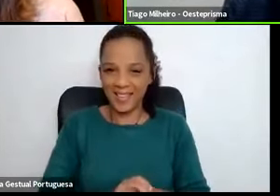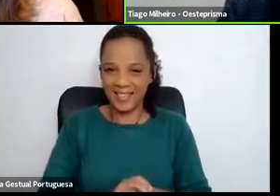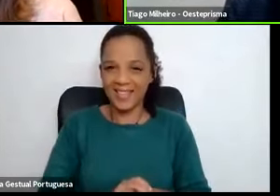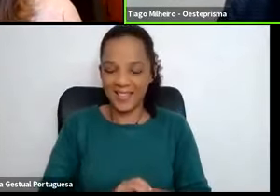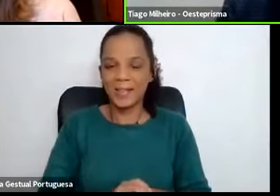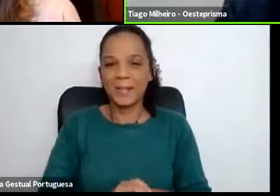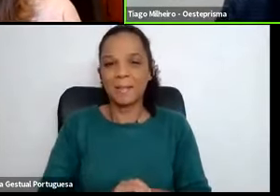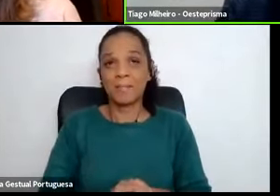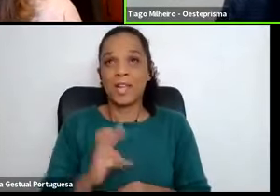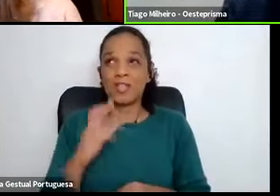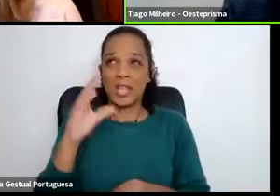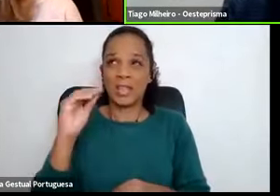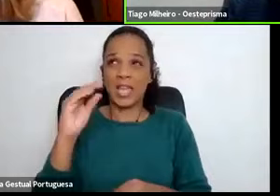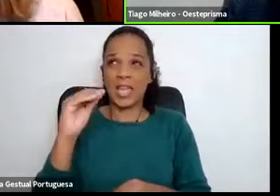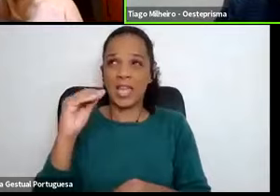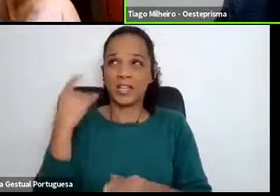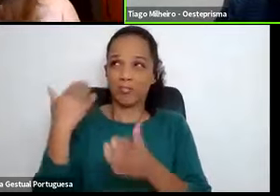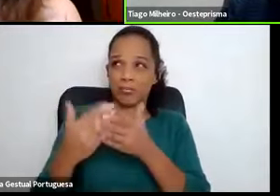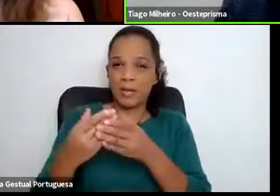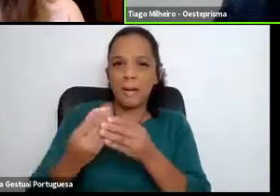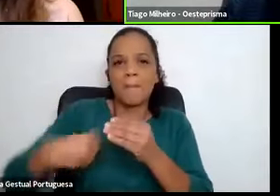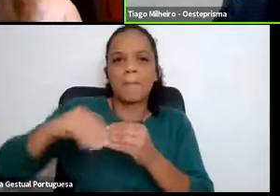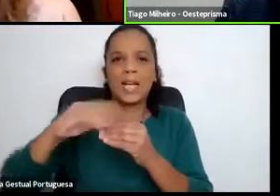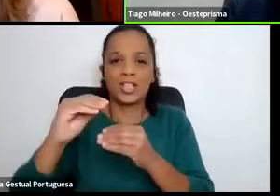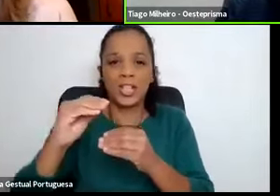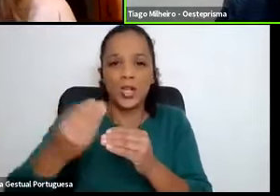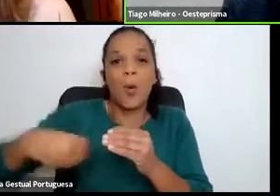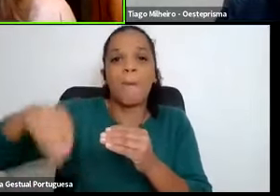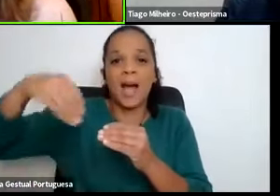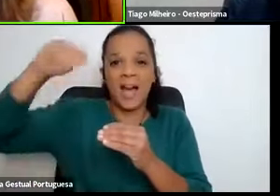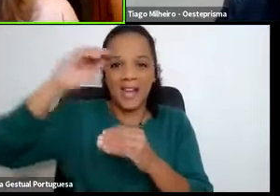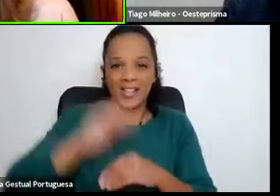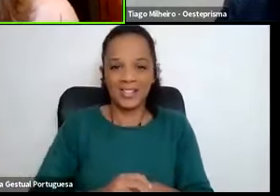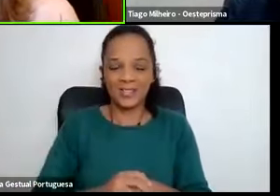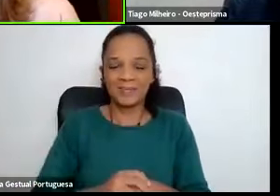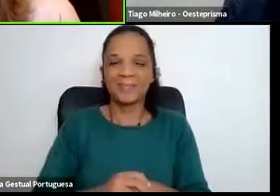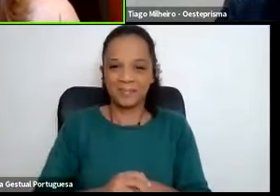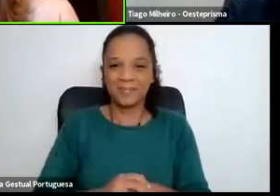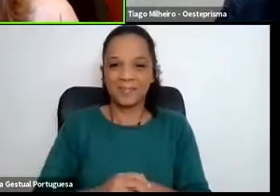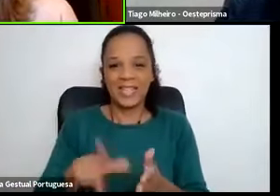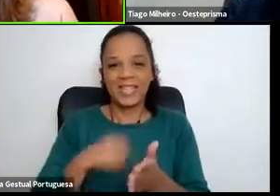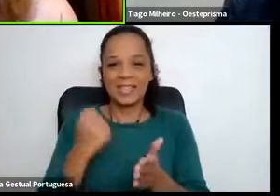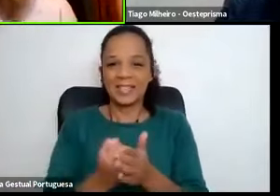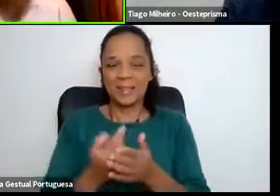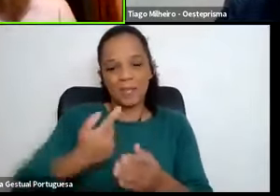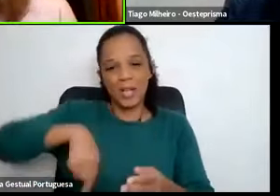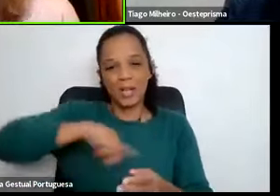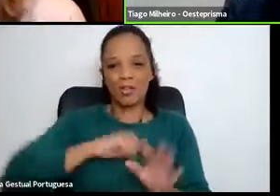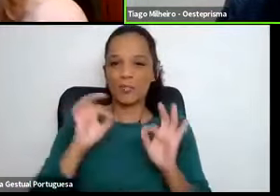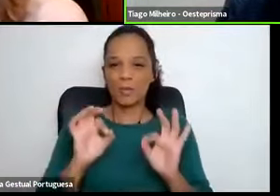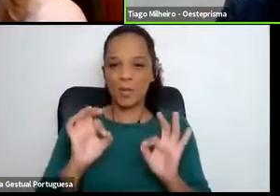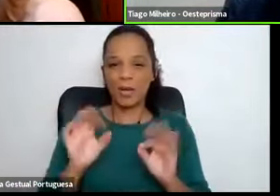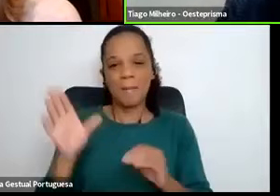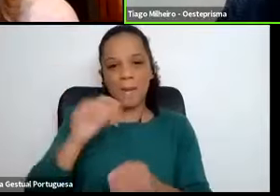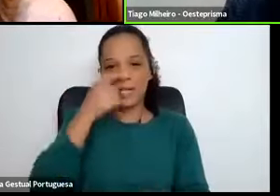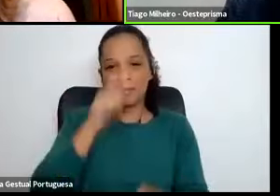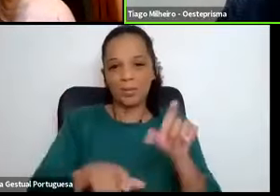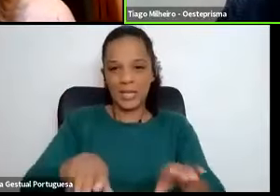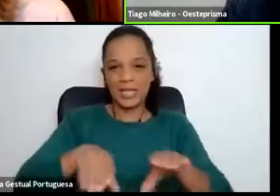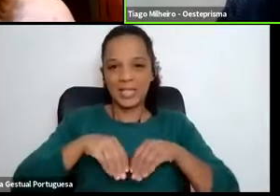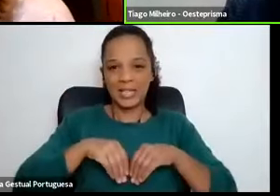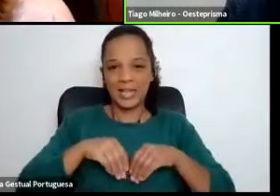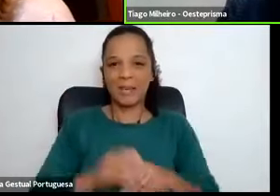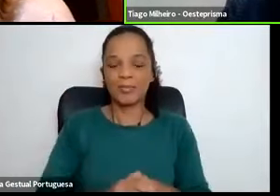Já são 10 anos, pelo menos para mais de 10 anos ou mais. Com certeza. Sempre com portas abertas para receber mais pessoas. Muito obrigada,